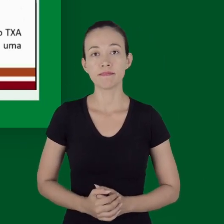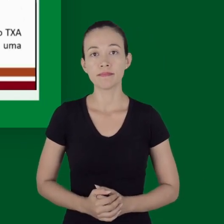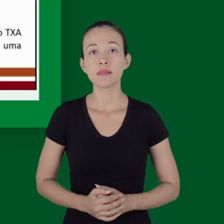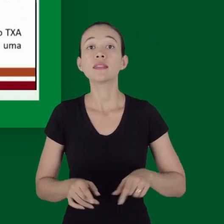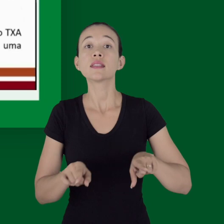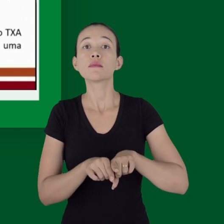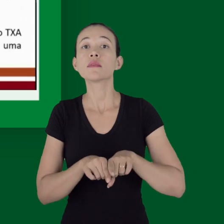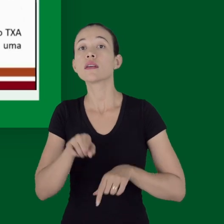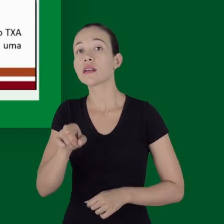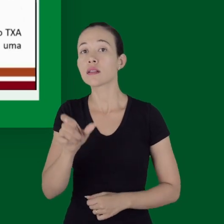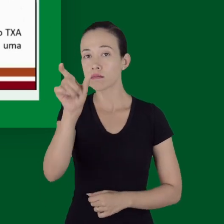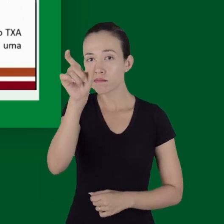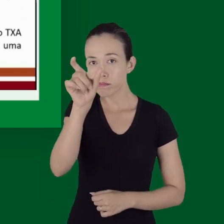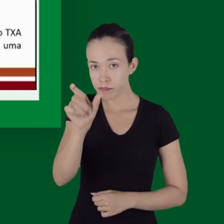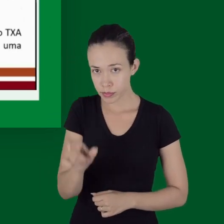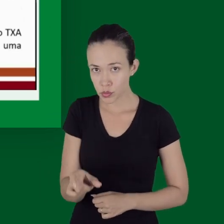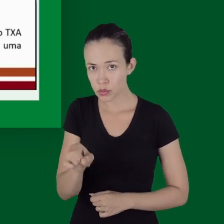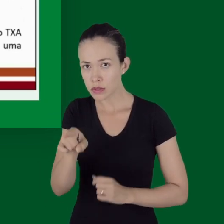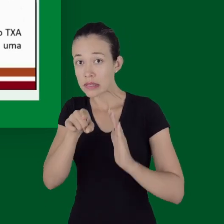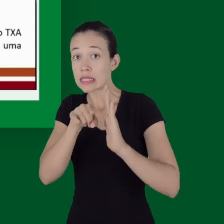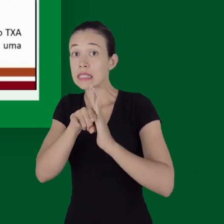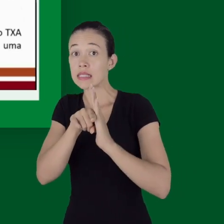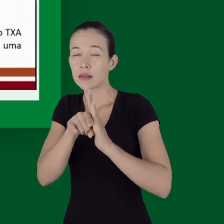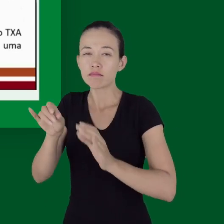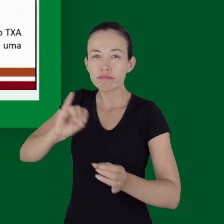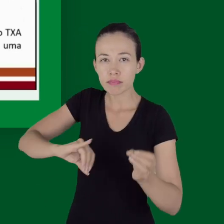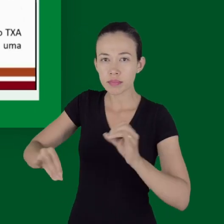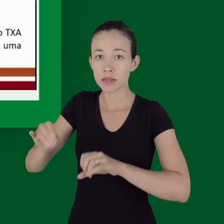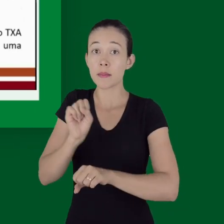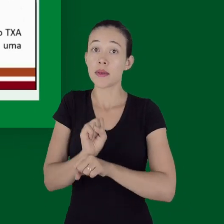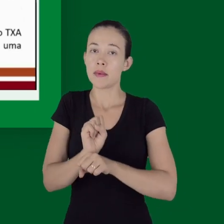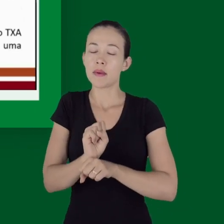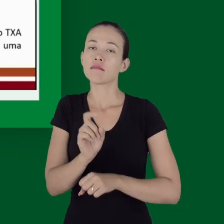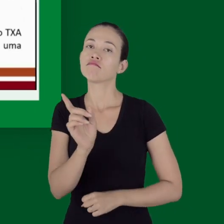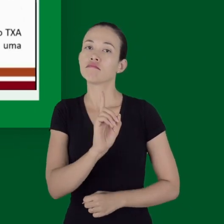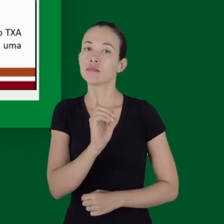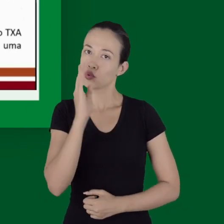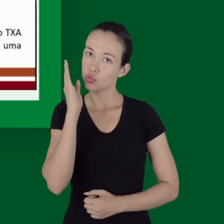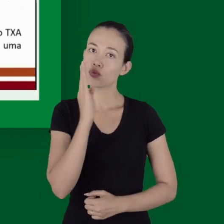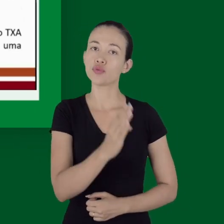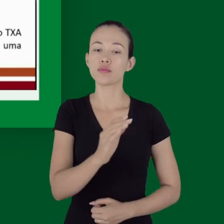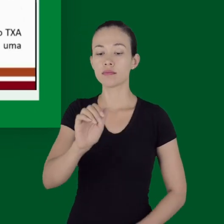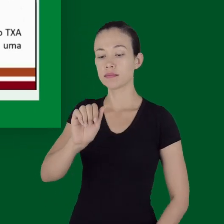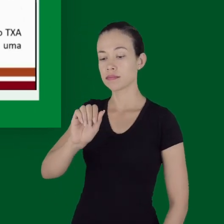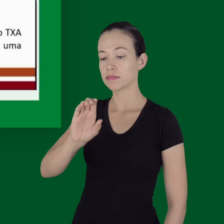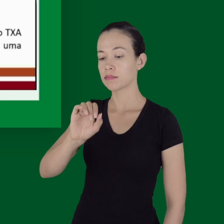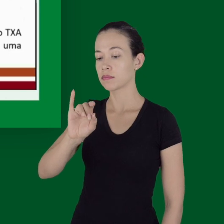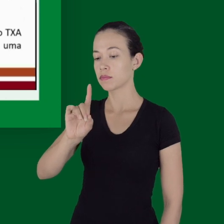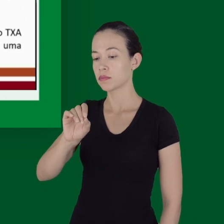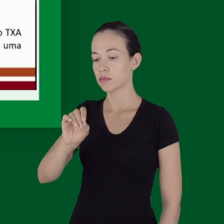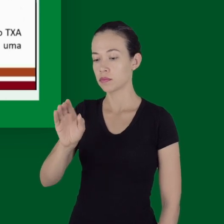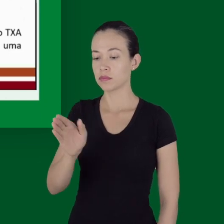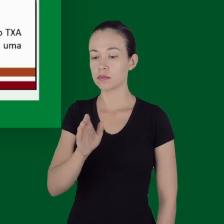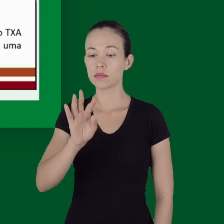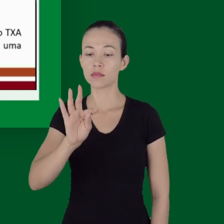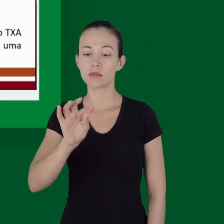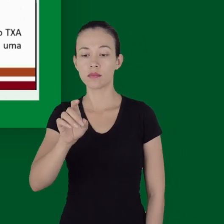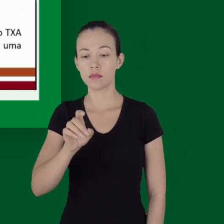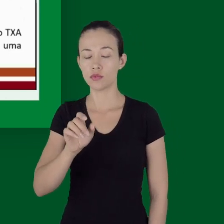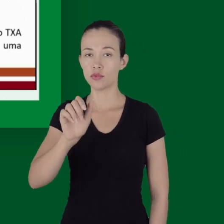fizem a recomendação de que a administração do ácido conexâmico ela não deve aguardar os resultados de uma avaliação laboratorial